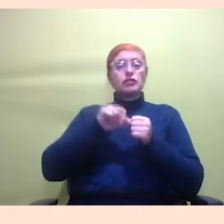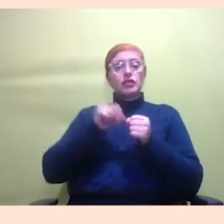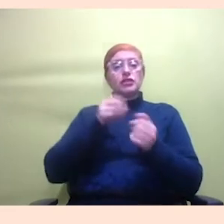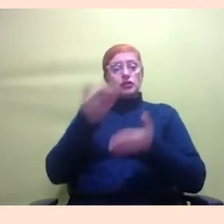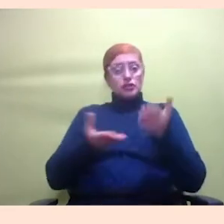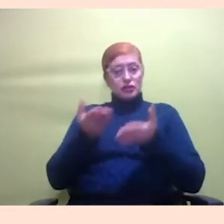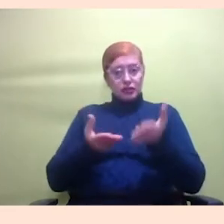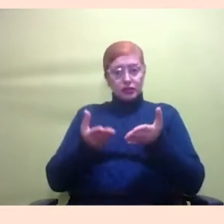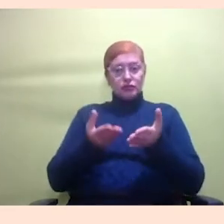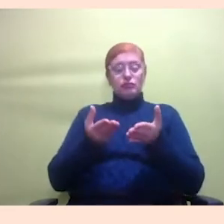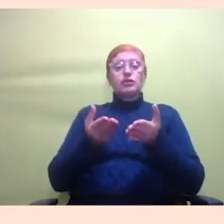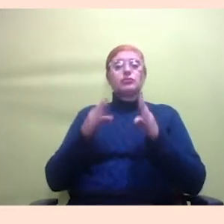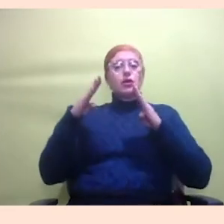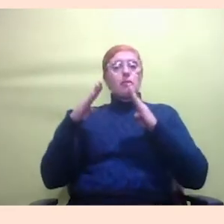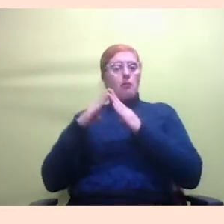Várias companheiras